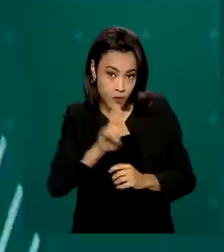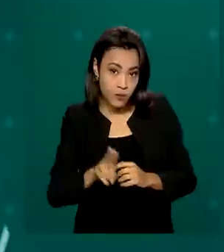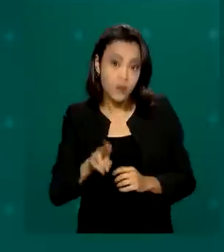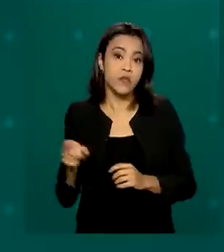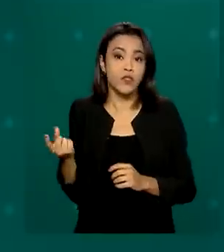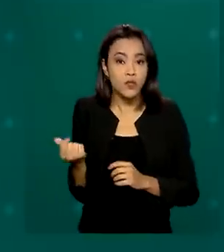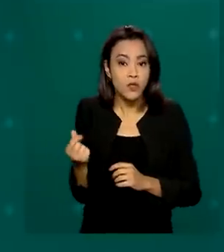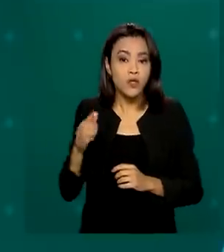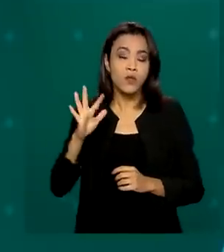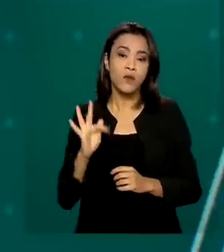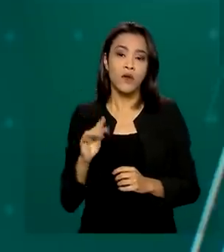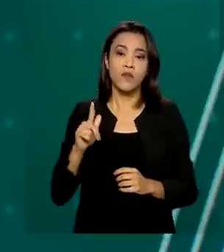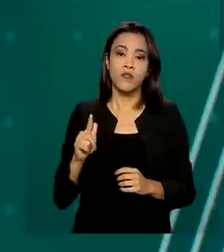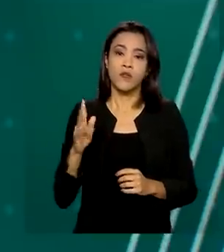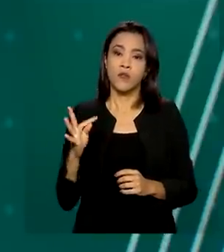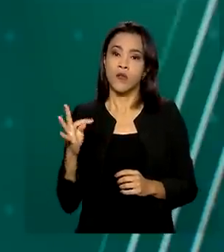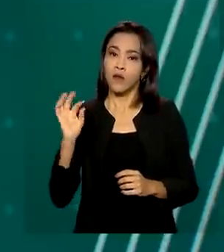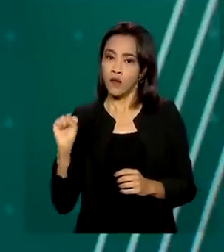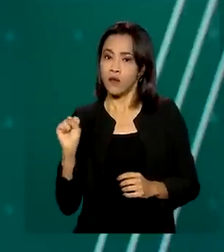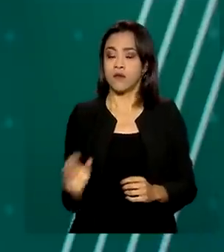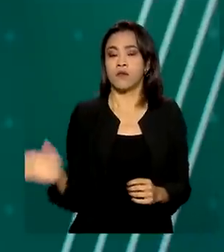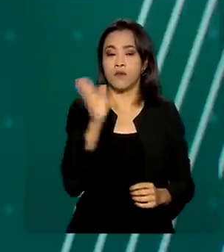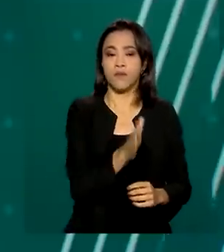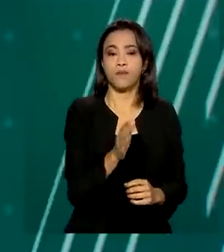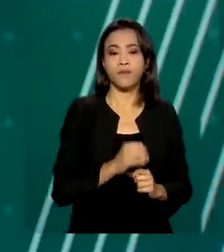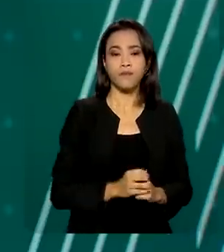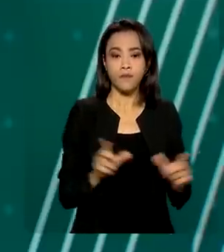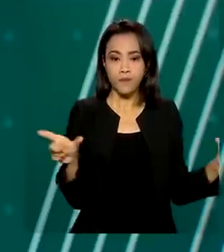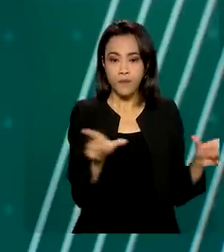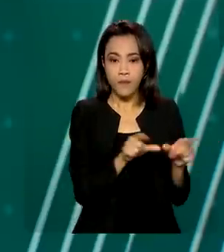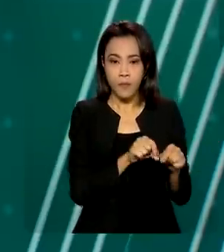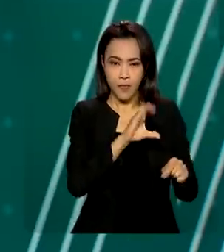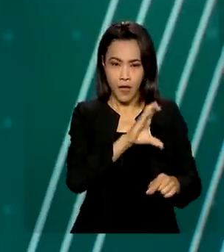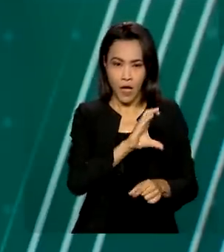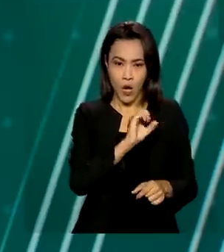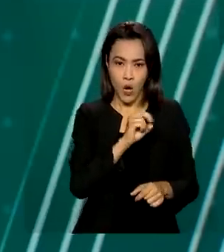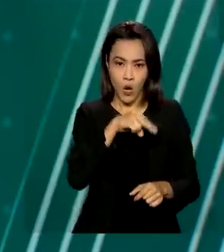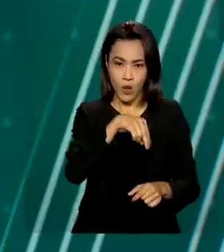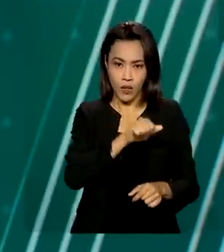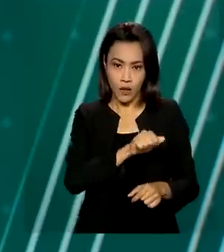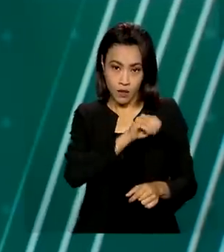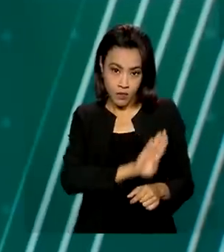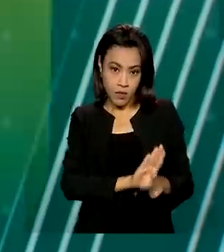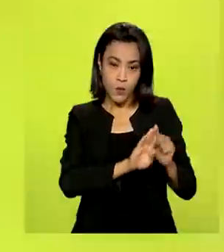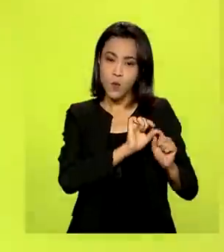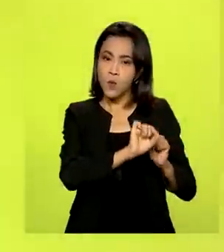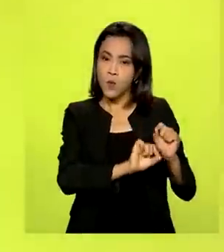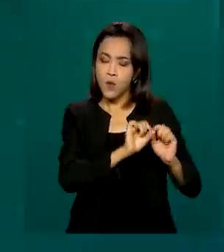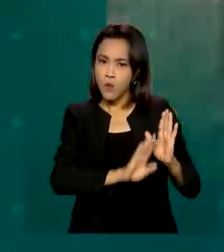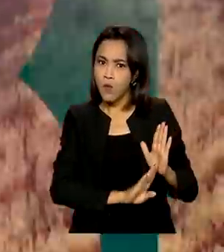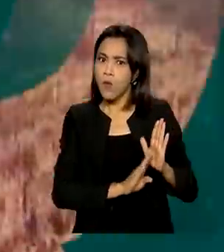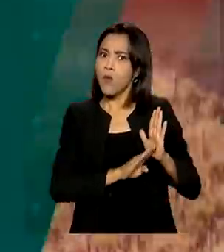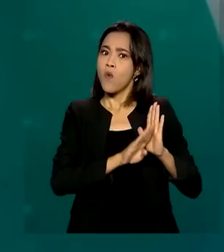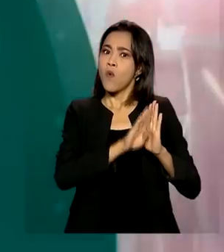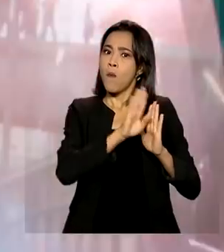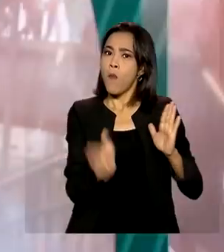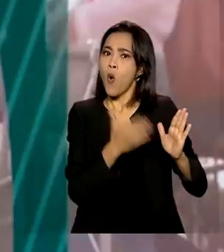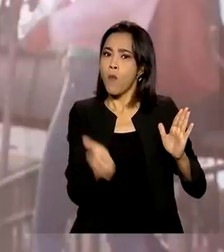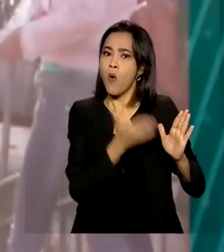A Companhia Nacional de Abastecimento prevê uma produção superior a 270